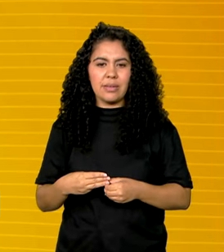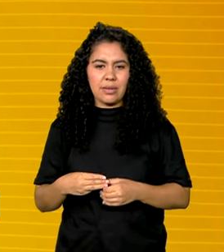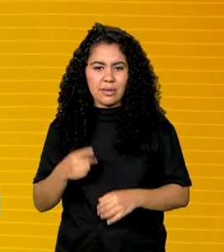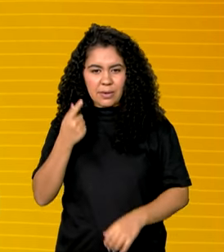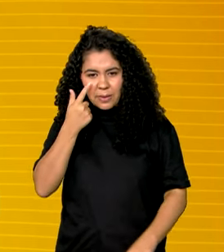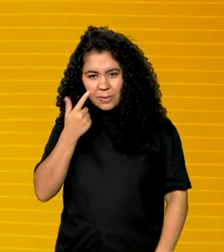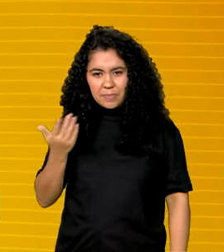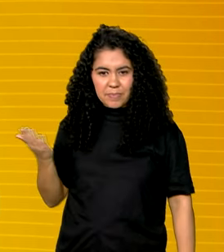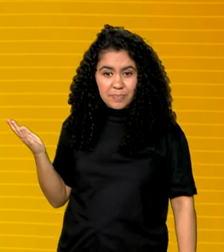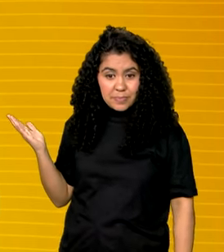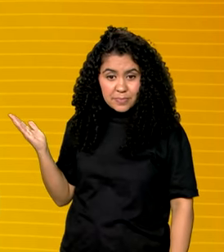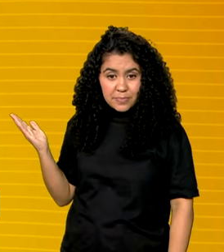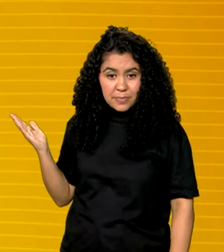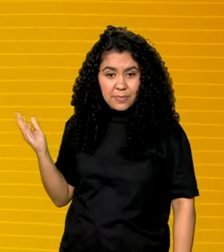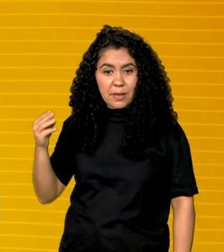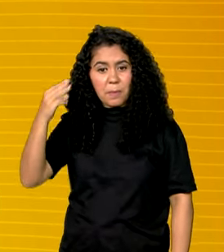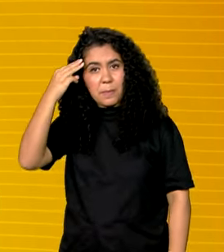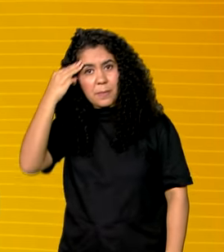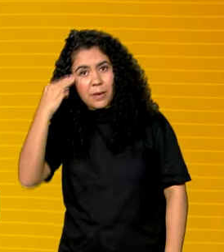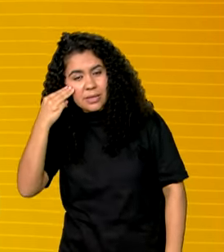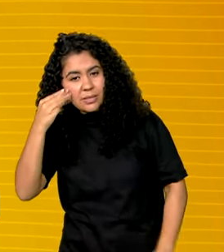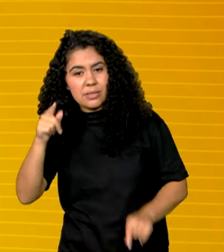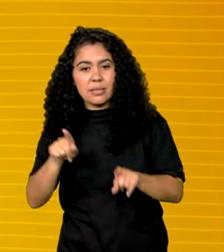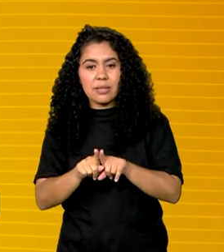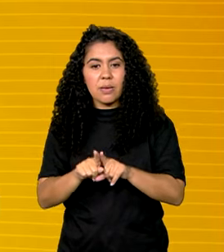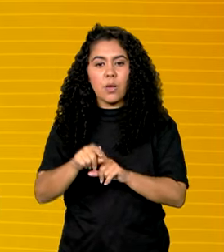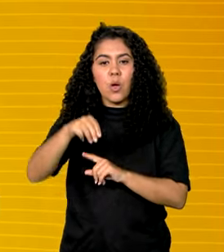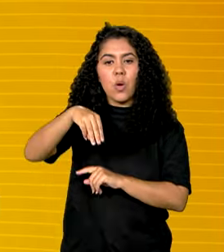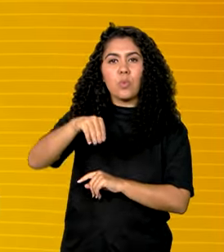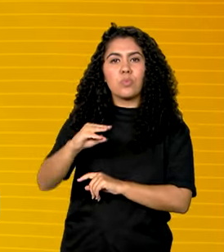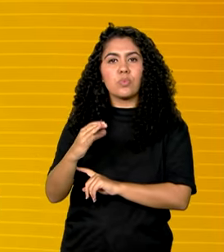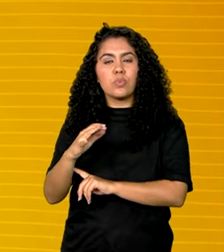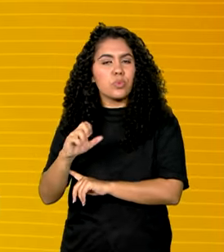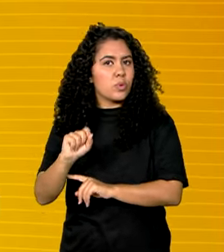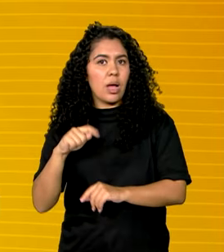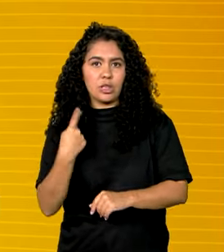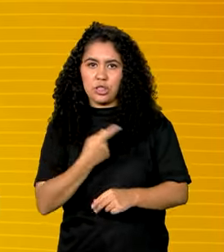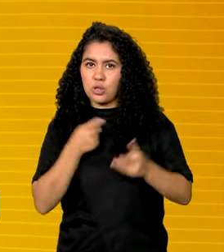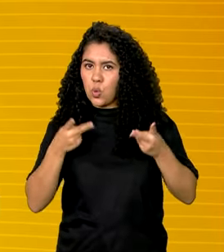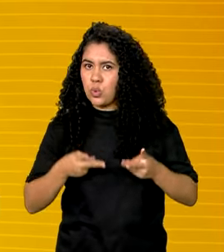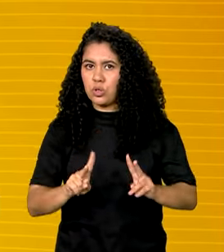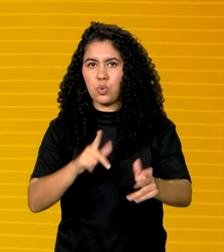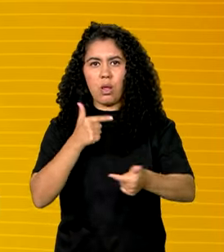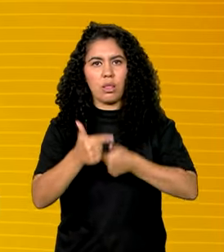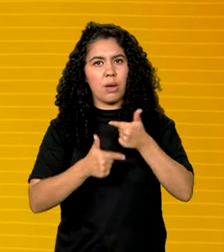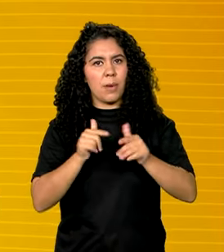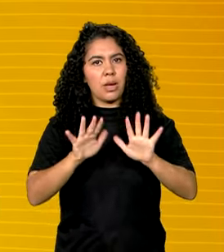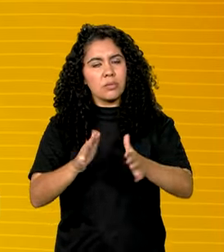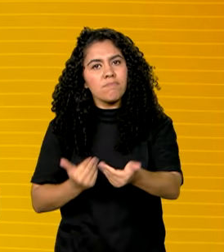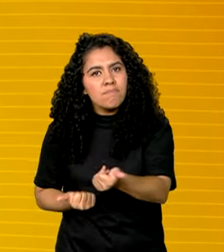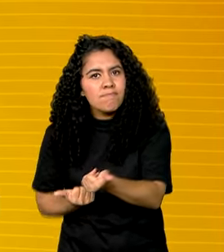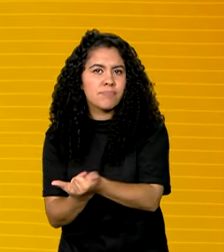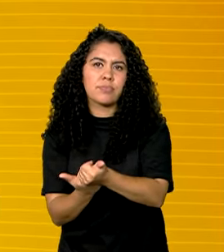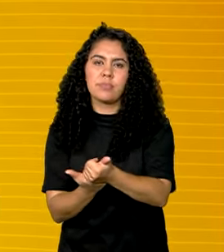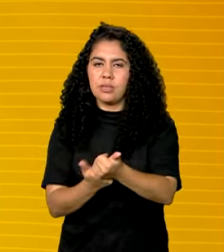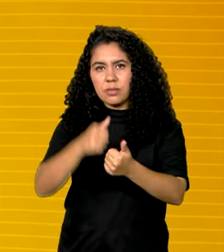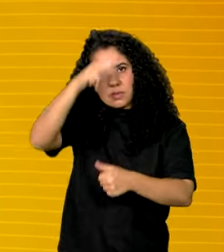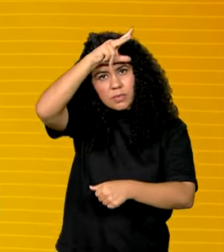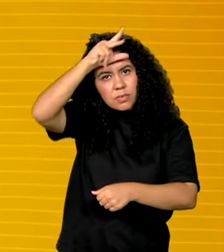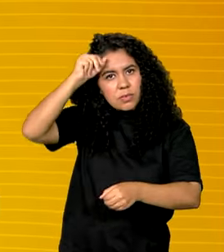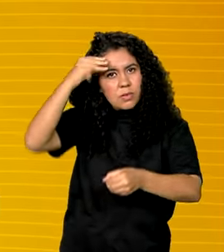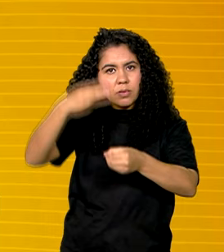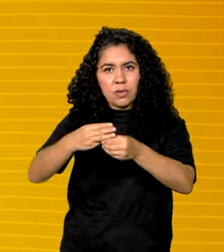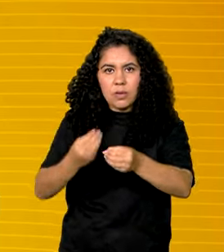Tereza, Santa Maria, Mussum. Nós vamos continuar trabalhando dessa maneira, apoiando os municípios, principalmente neste